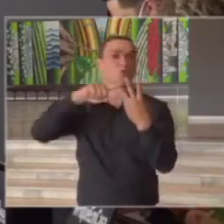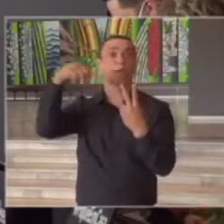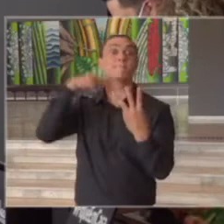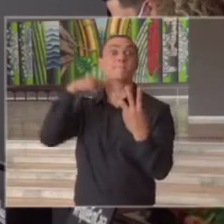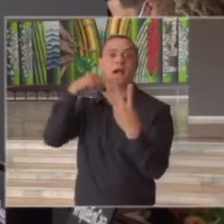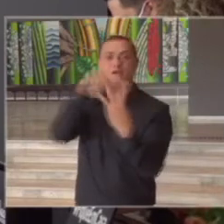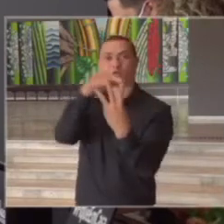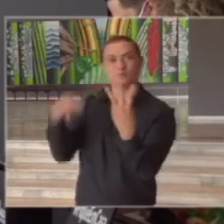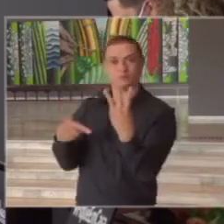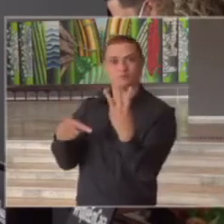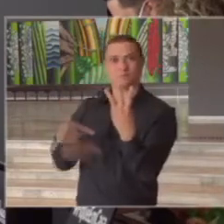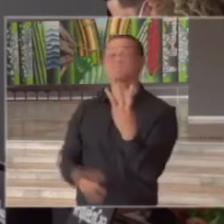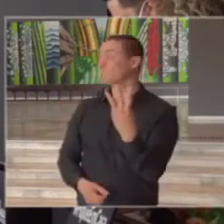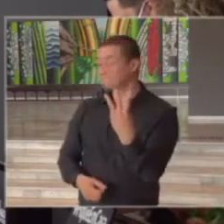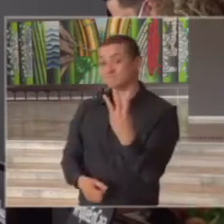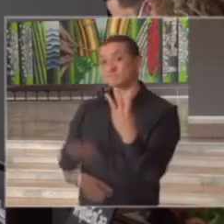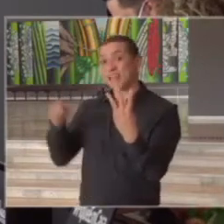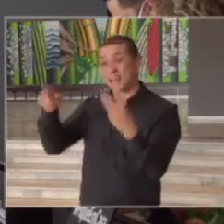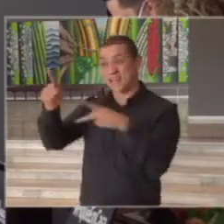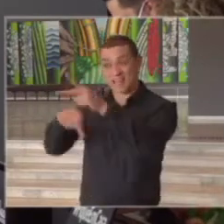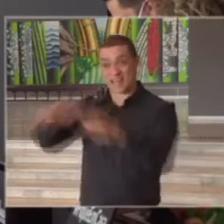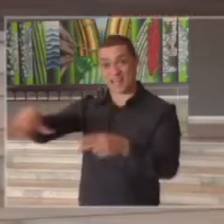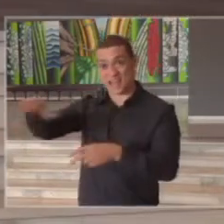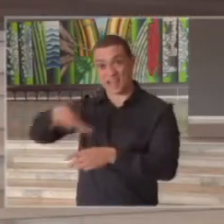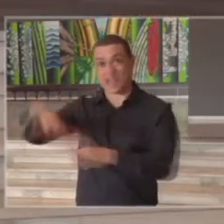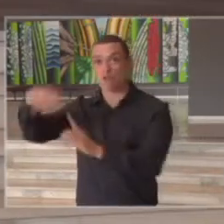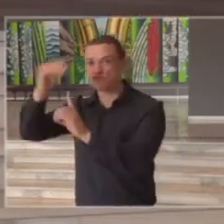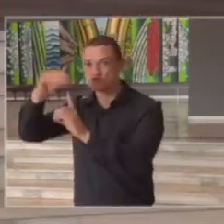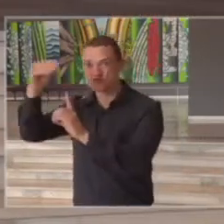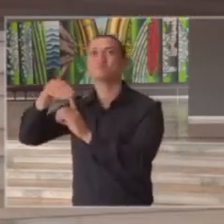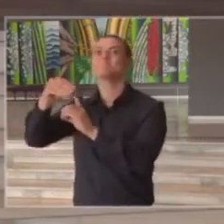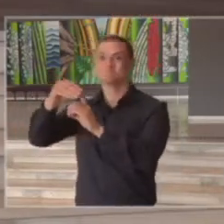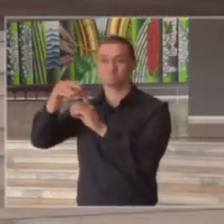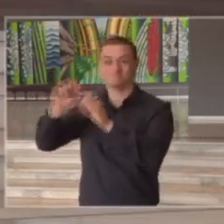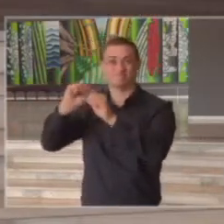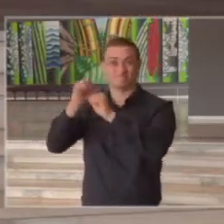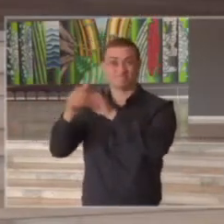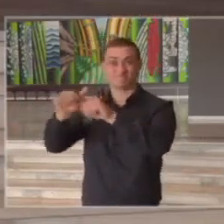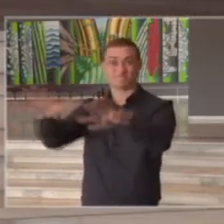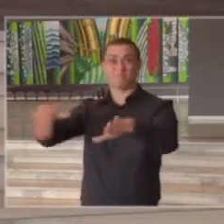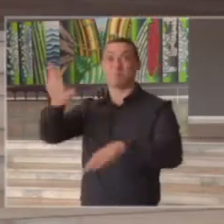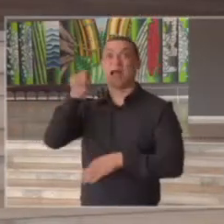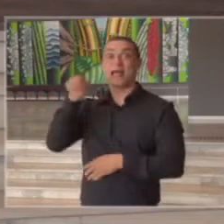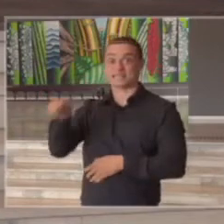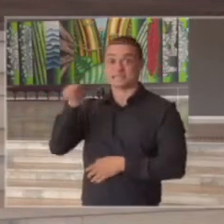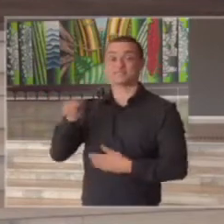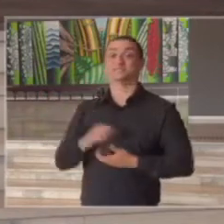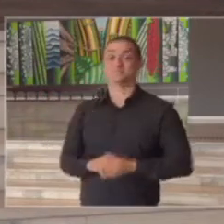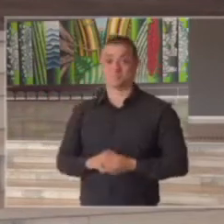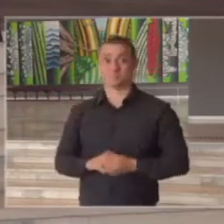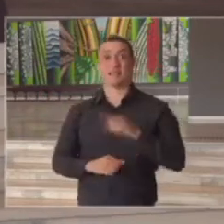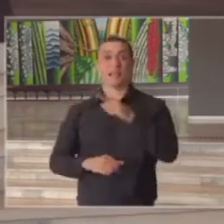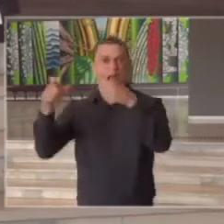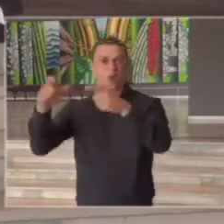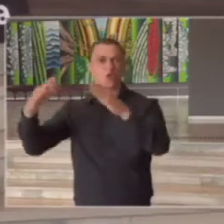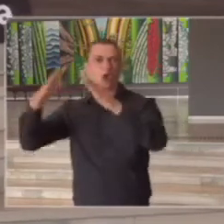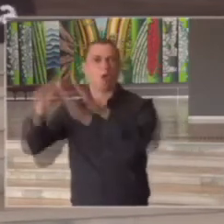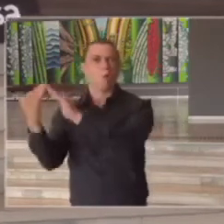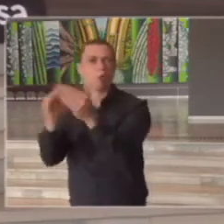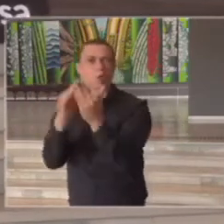é o alvo do momento da infecção lá está na periferia